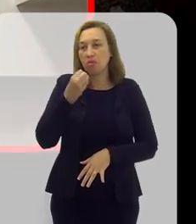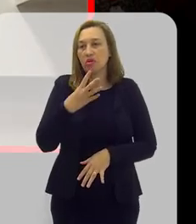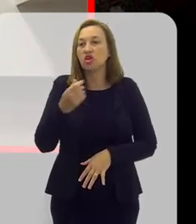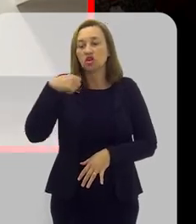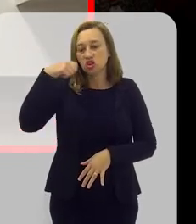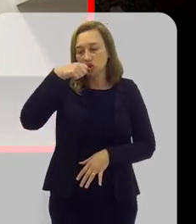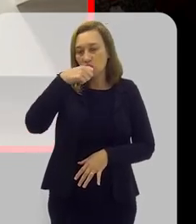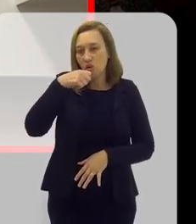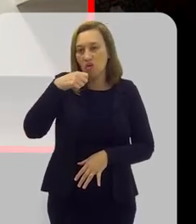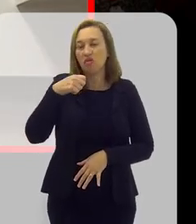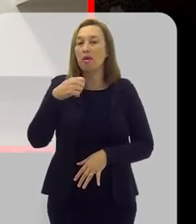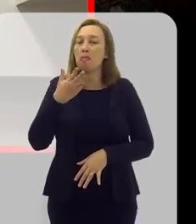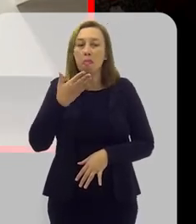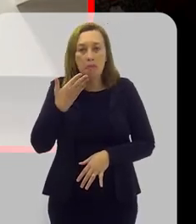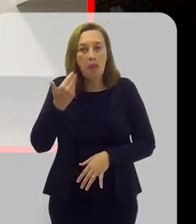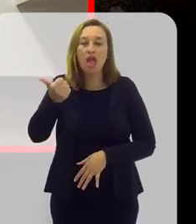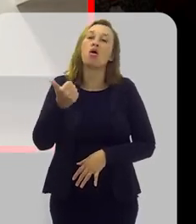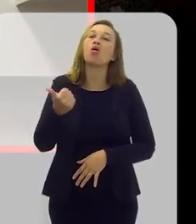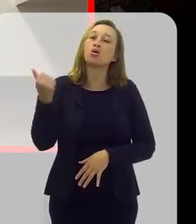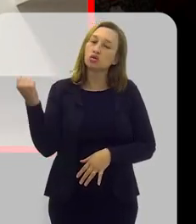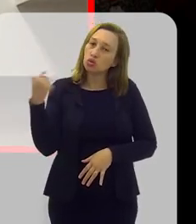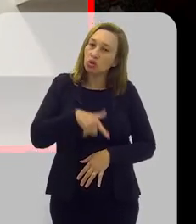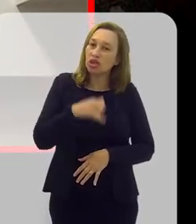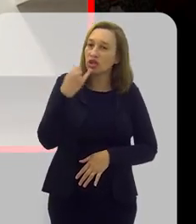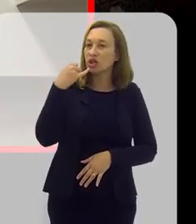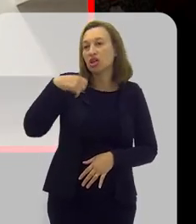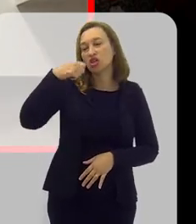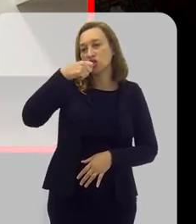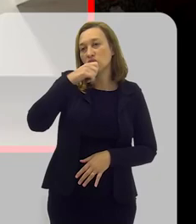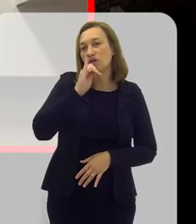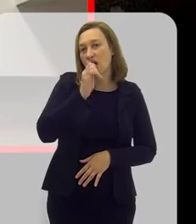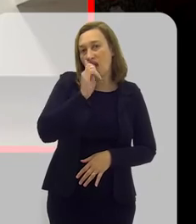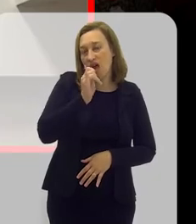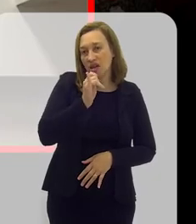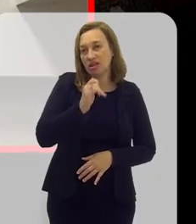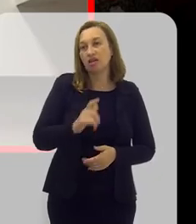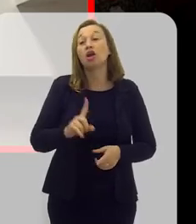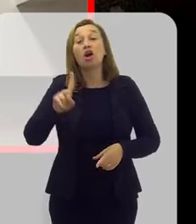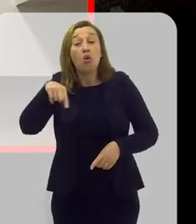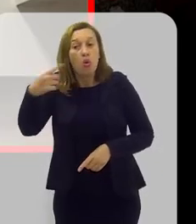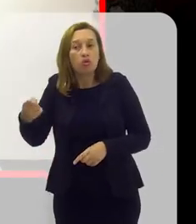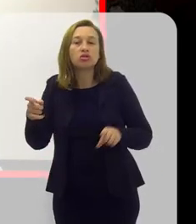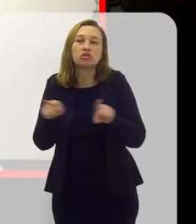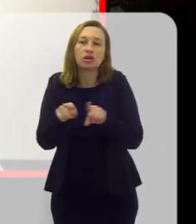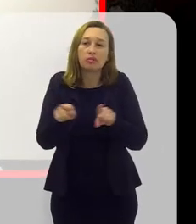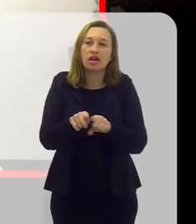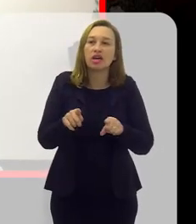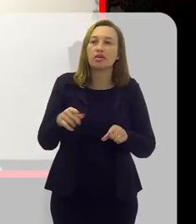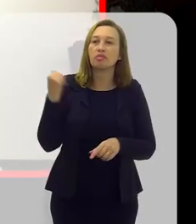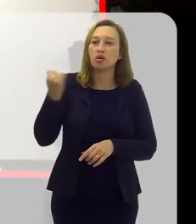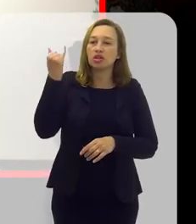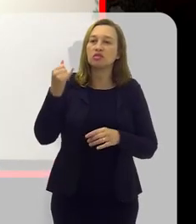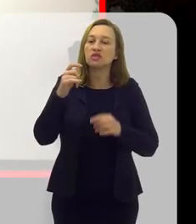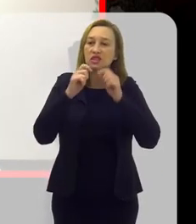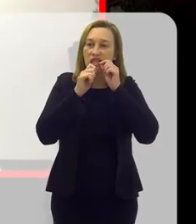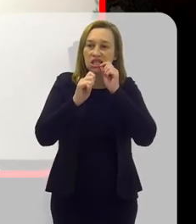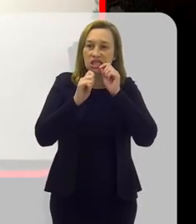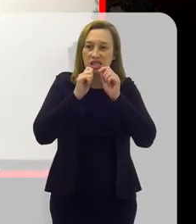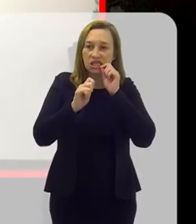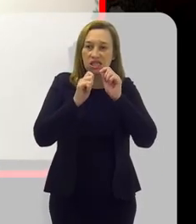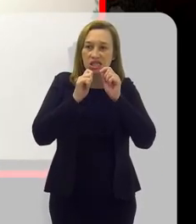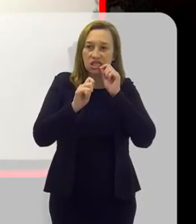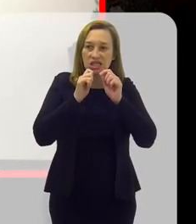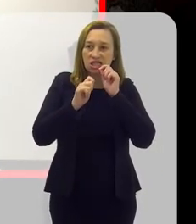Acho que a boa escova mecânica ali ainda faz um bom trabalho. E uma outra coisa importante, o fio dental